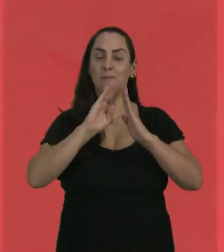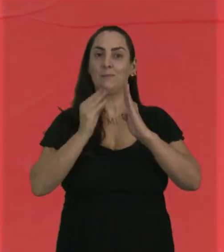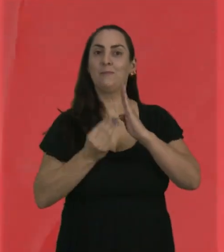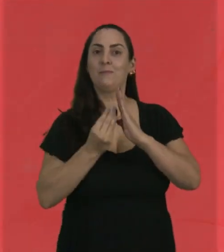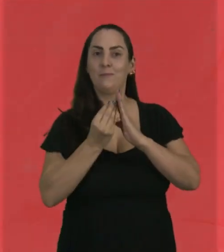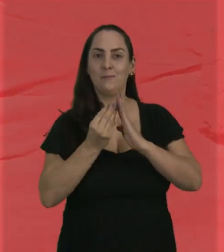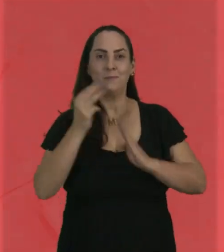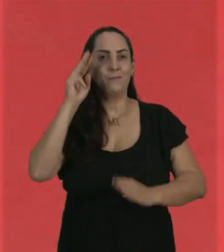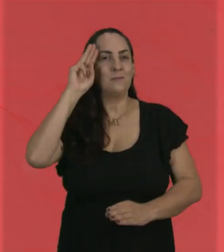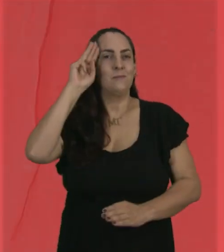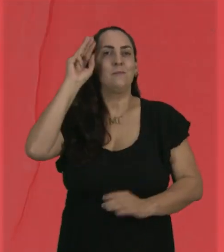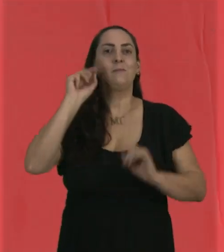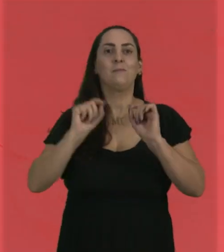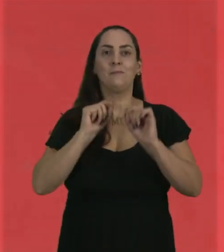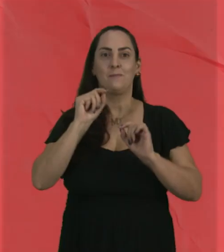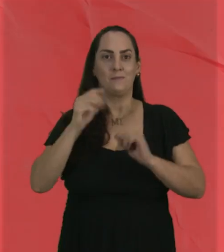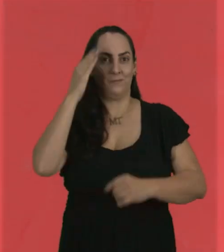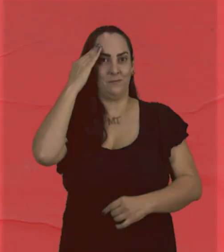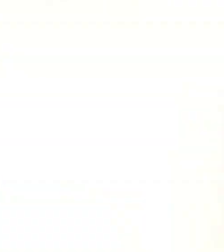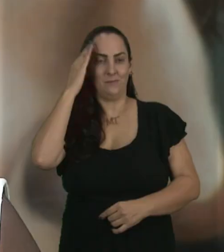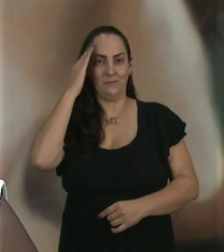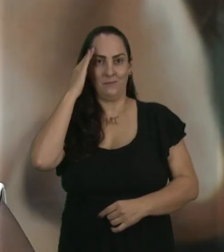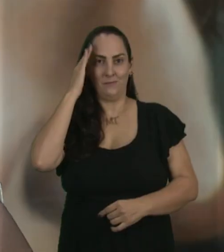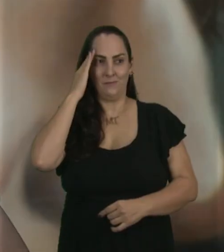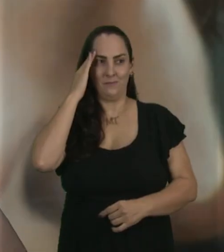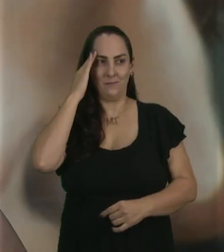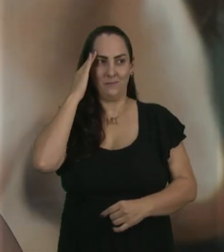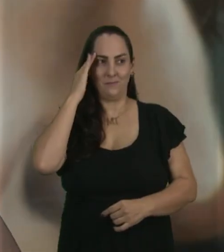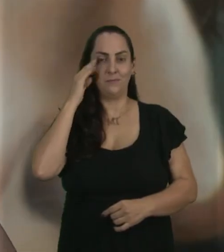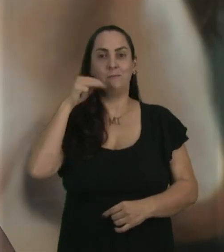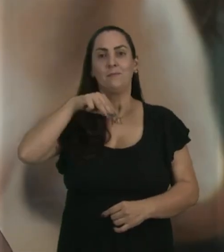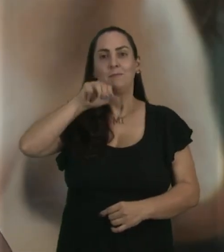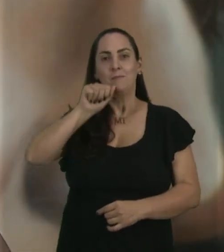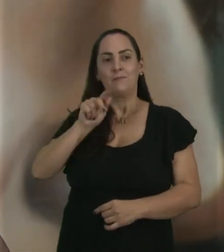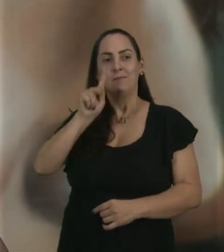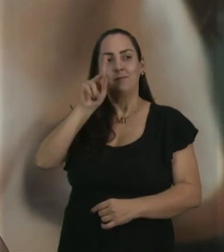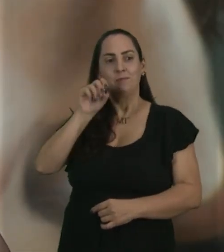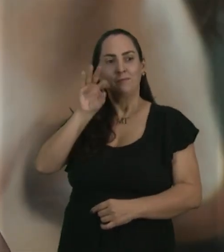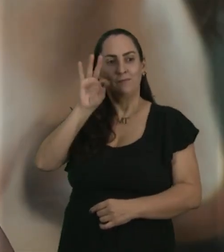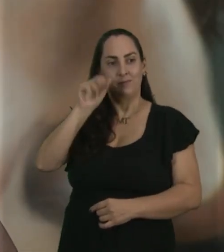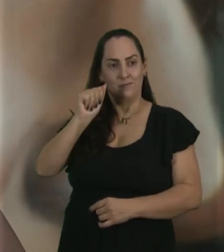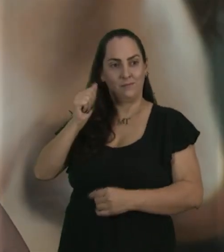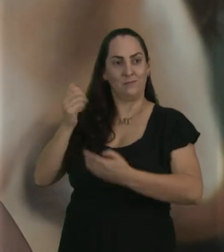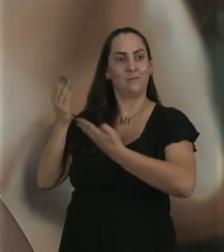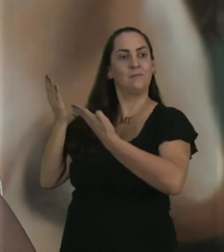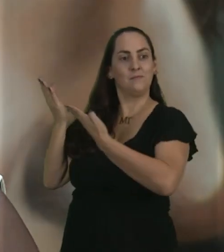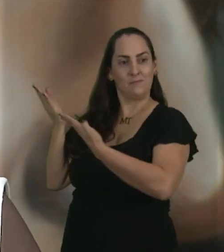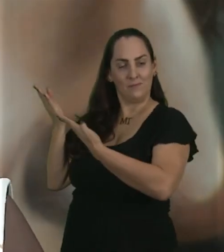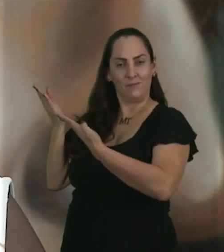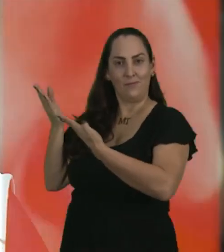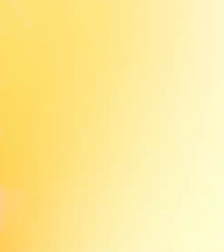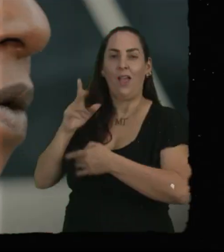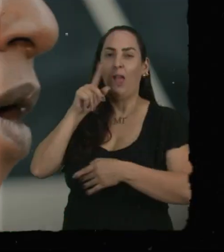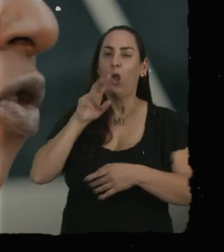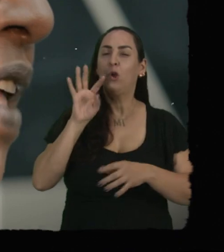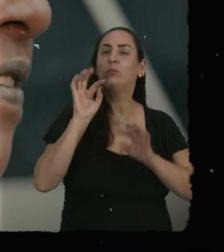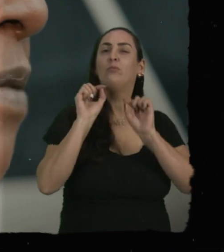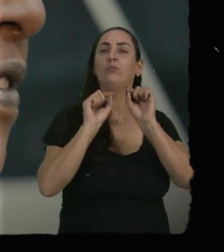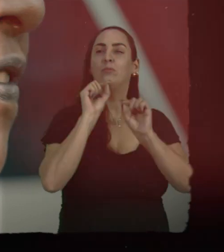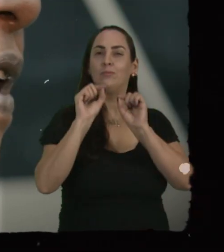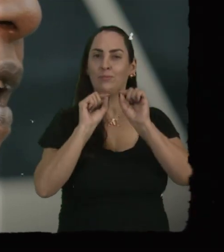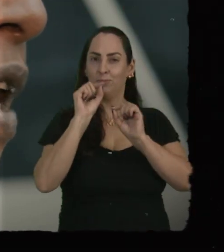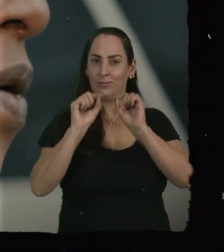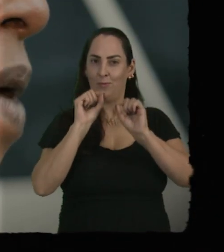tradicionais, Macota Quindoyale? Eu sou Macota Quindoyale. Macota é um título, qual